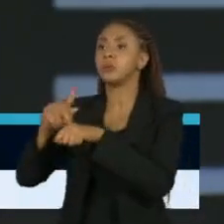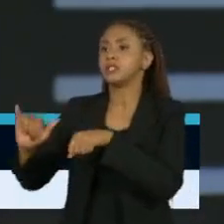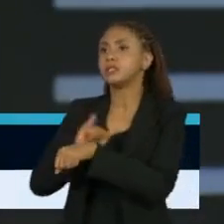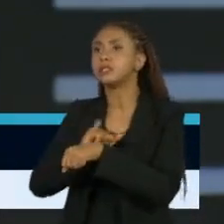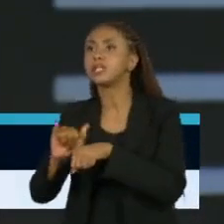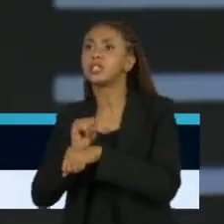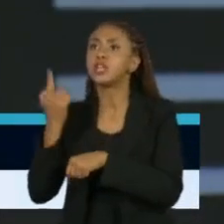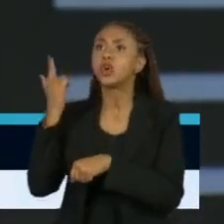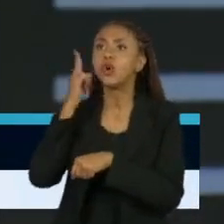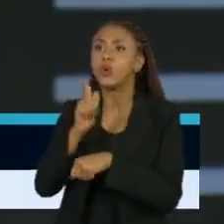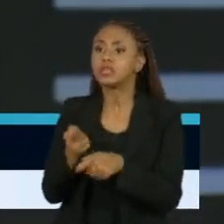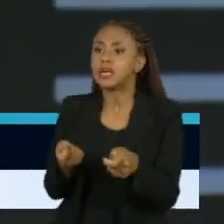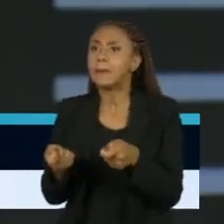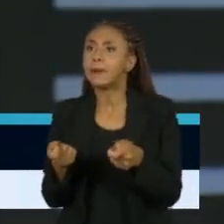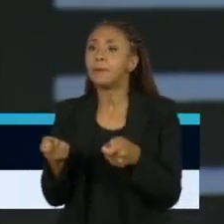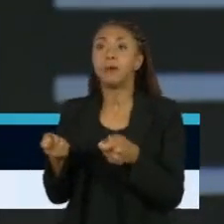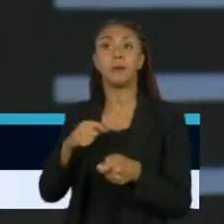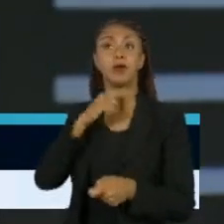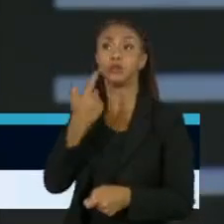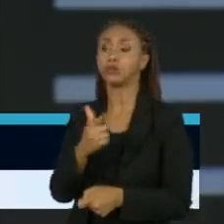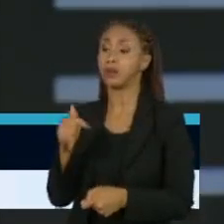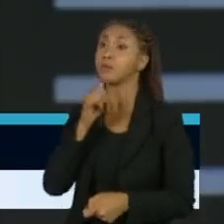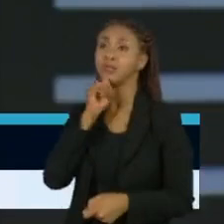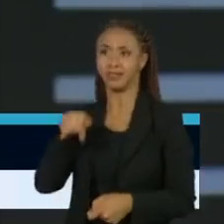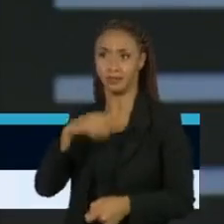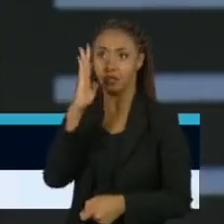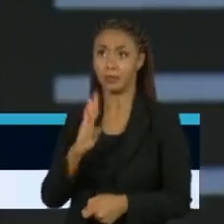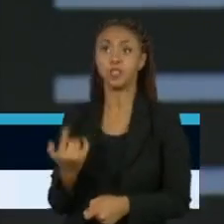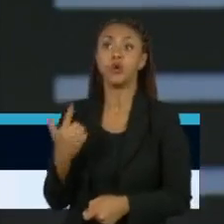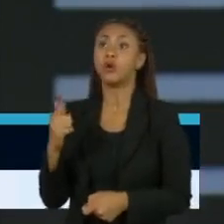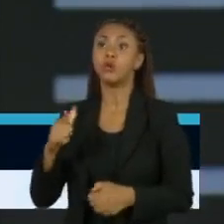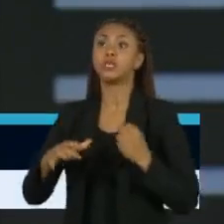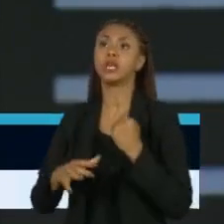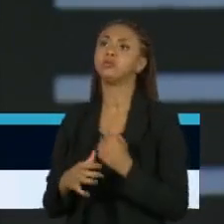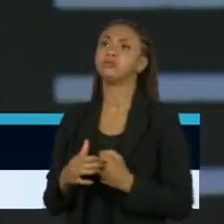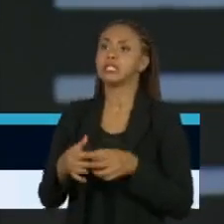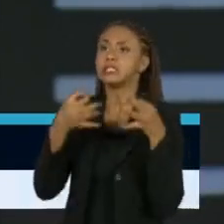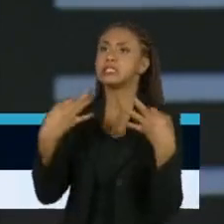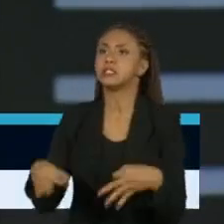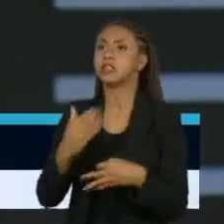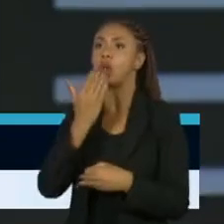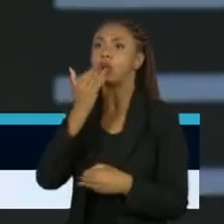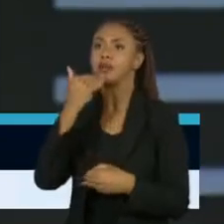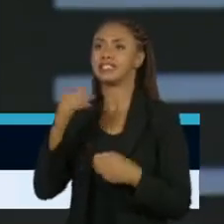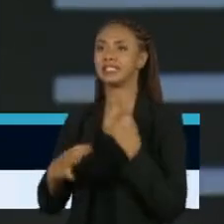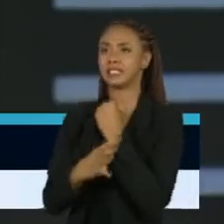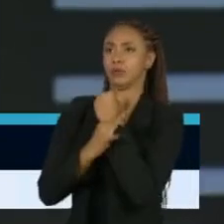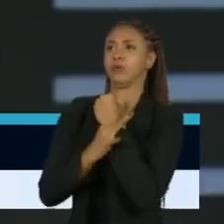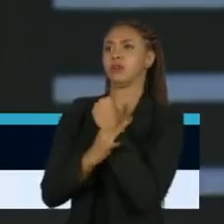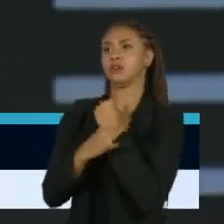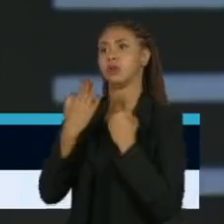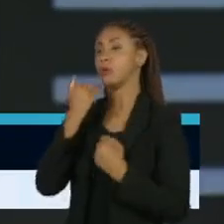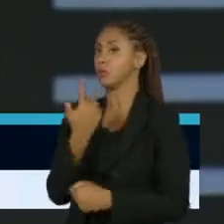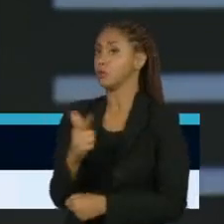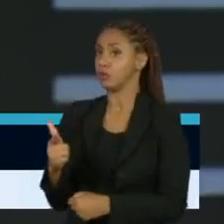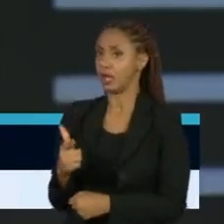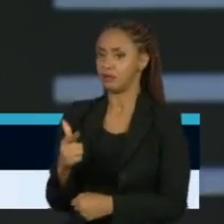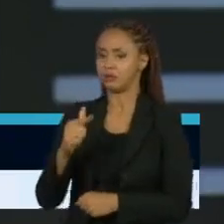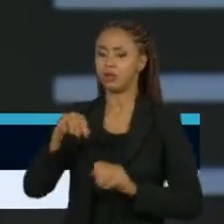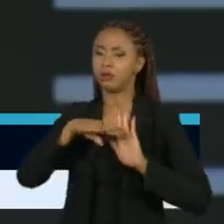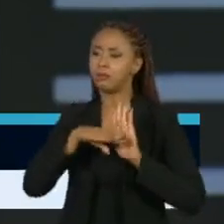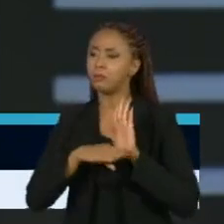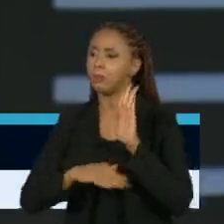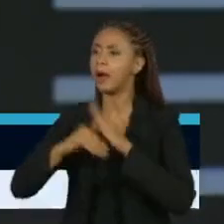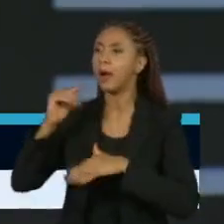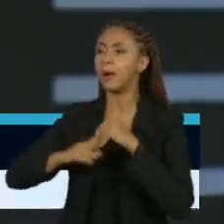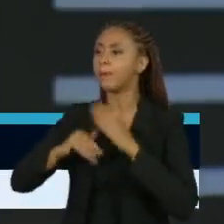pelo menos, minorar isso. Por exemplo, o Brasil não tem uma política de segurança alimentar e quando a gente fala, por exemplo, numa política de segurança alimentar,